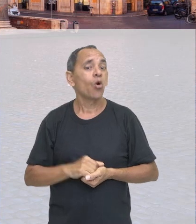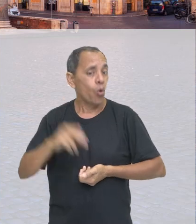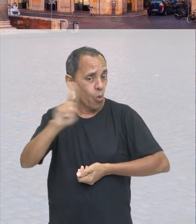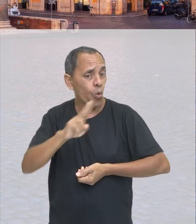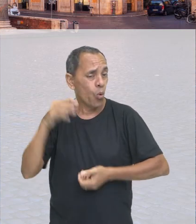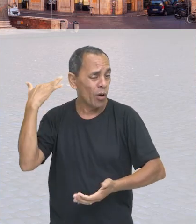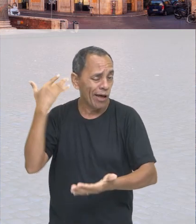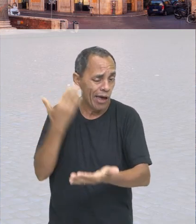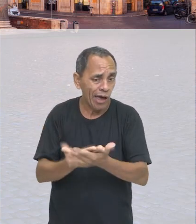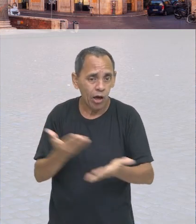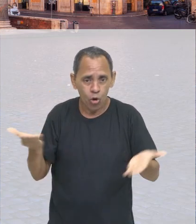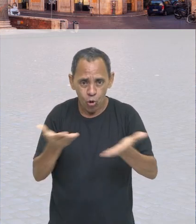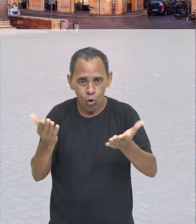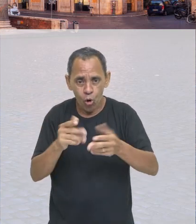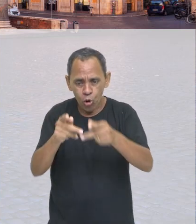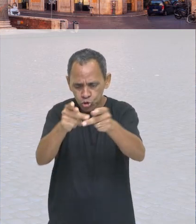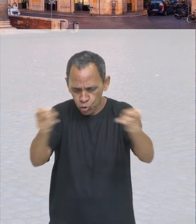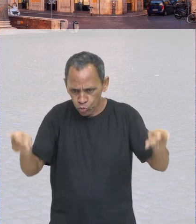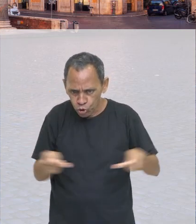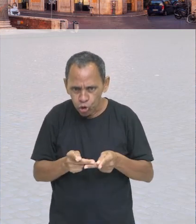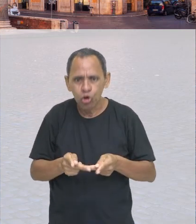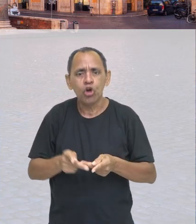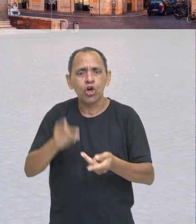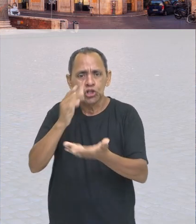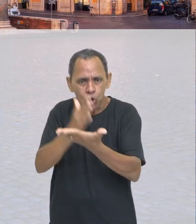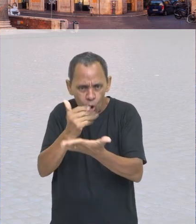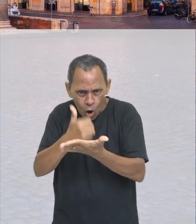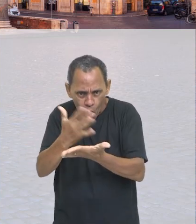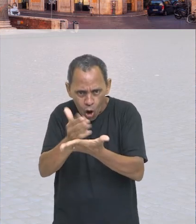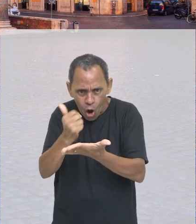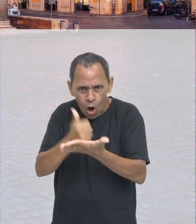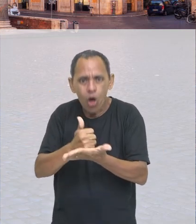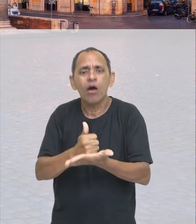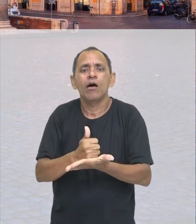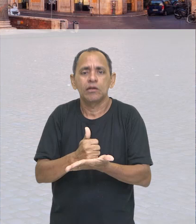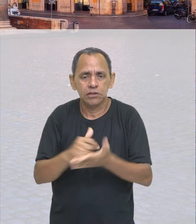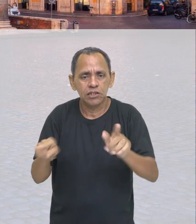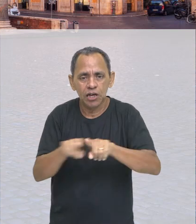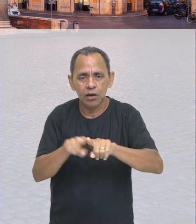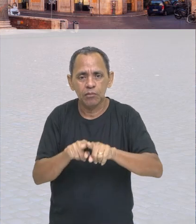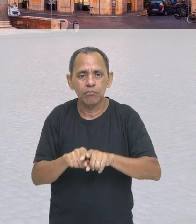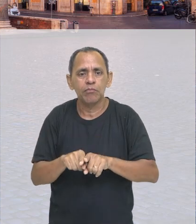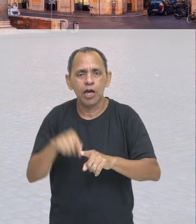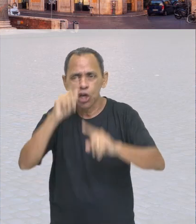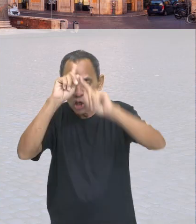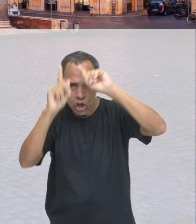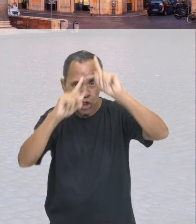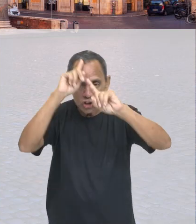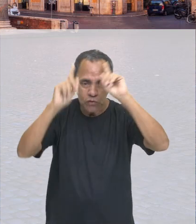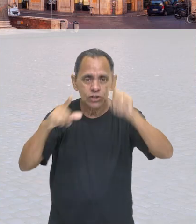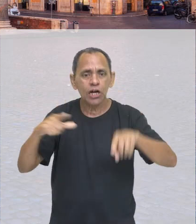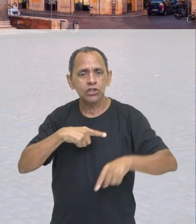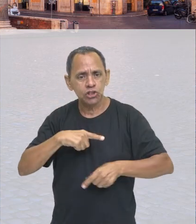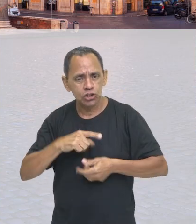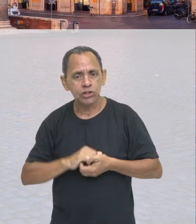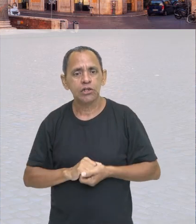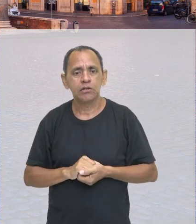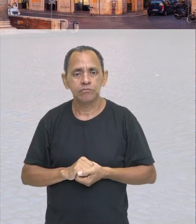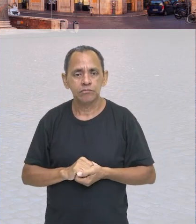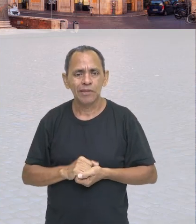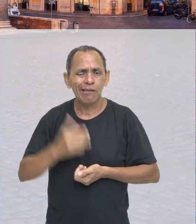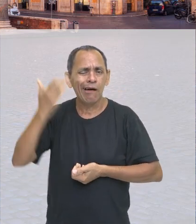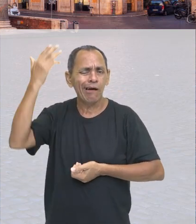pizzas, bolos e por aí vai, né? Uma infinidade de coisas que você pode inventar dependendo da sua criatividade. Naquele tempo não era muito diferente.